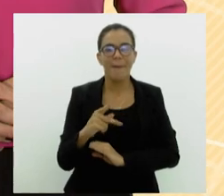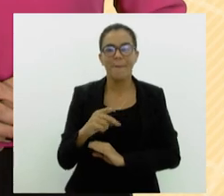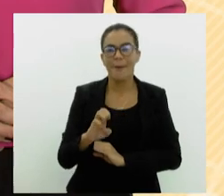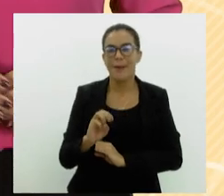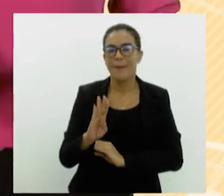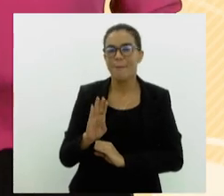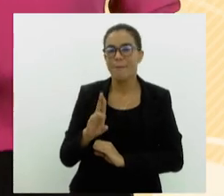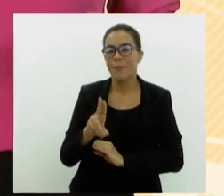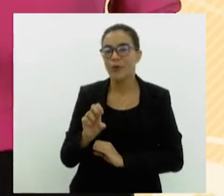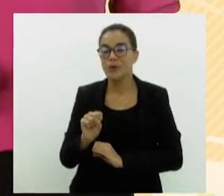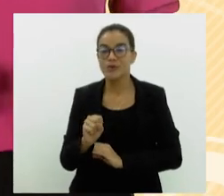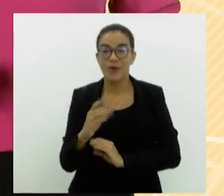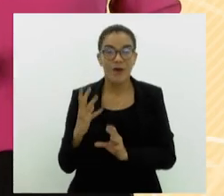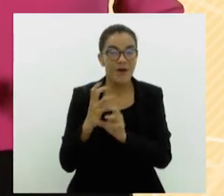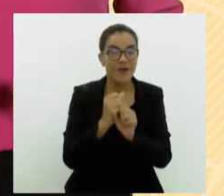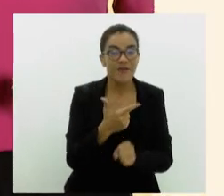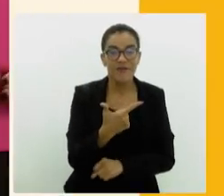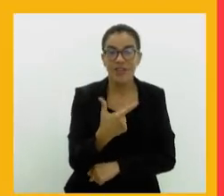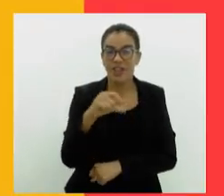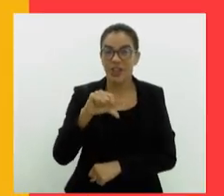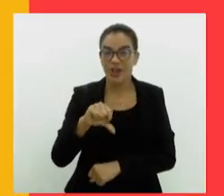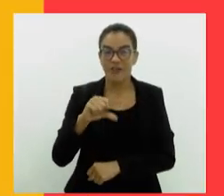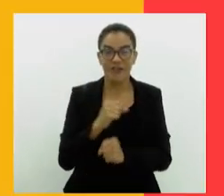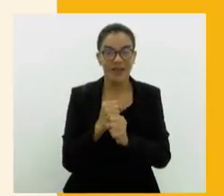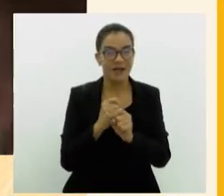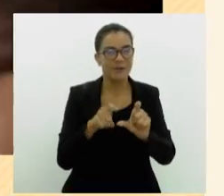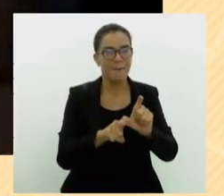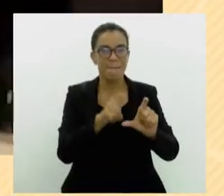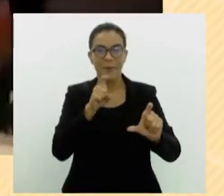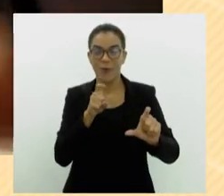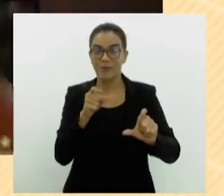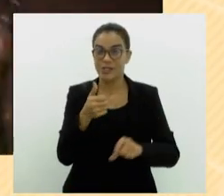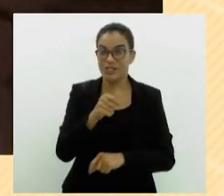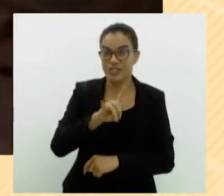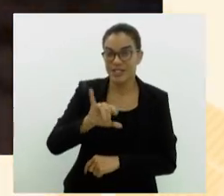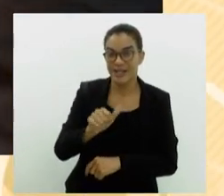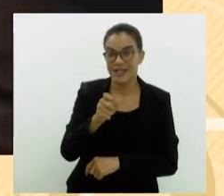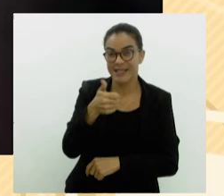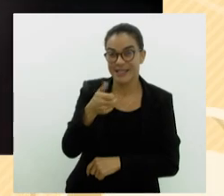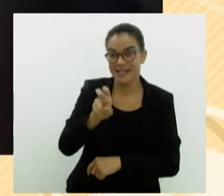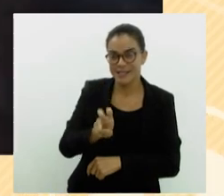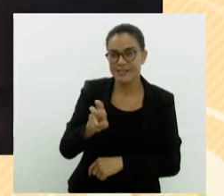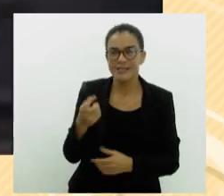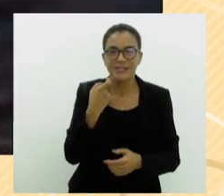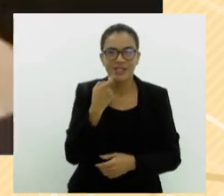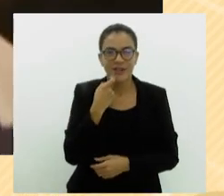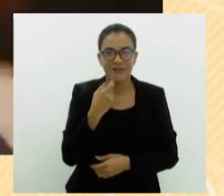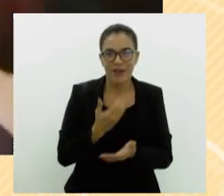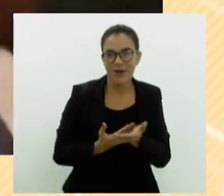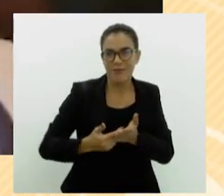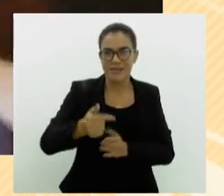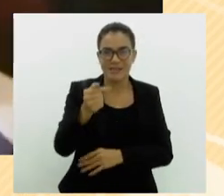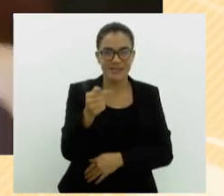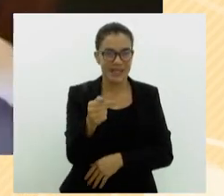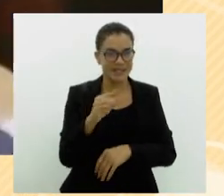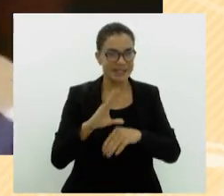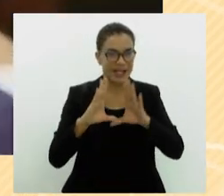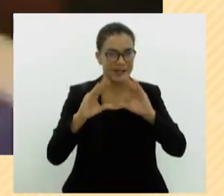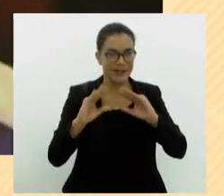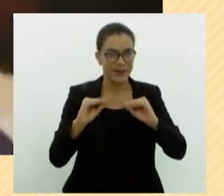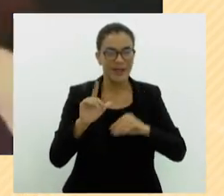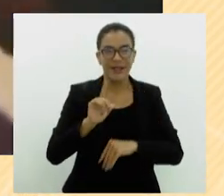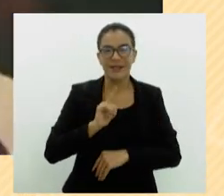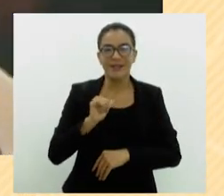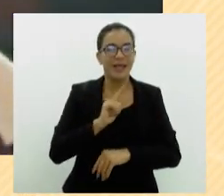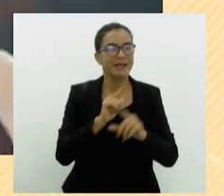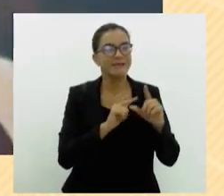está celebrando 29 anos de emancipação. No dia 15, sexta-feira, a partir das 7 horas da noite, acontece o